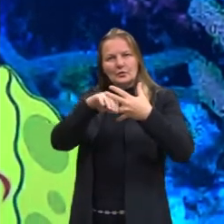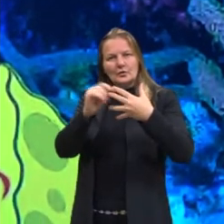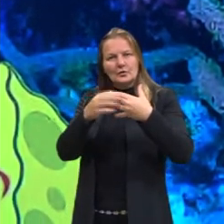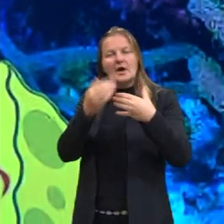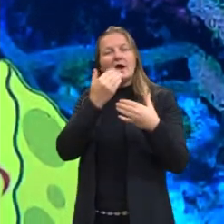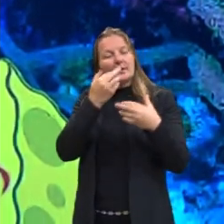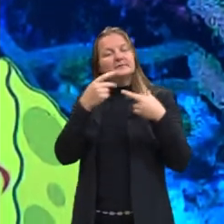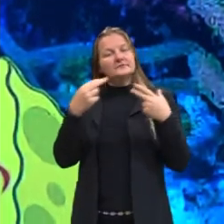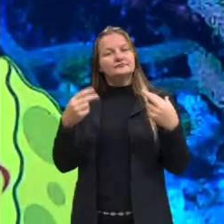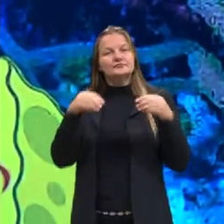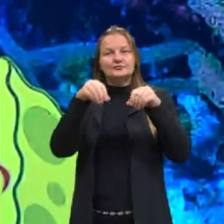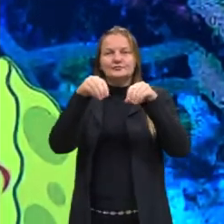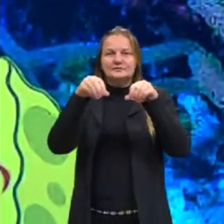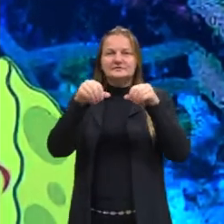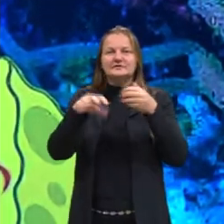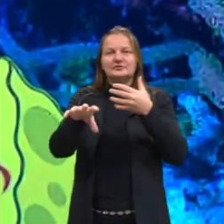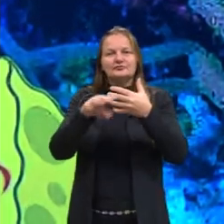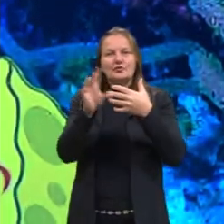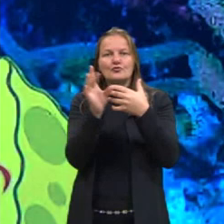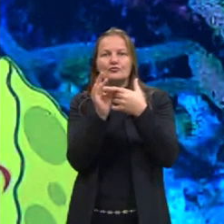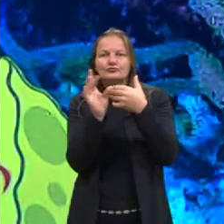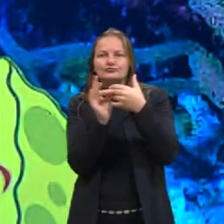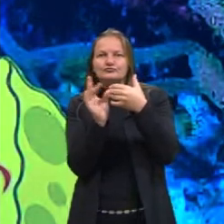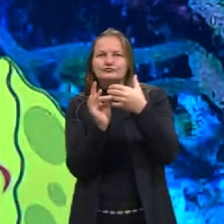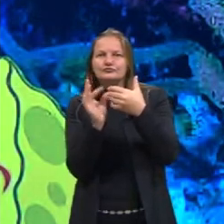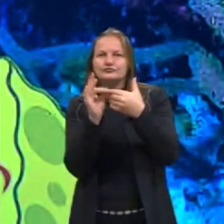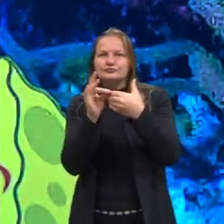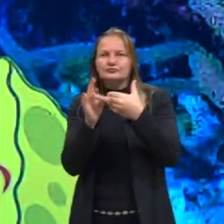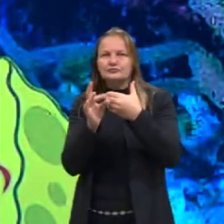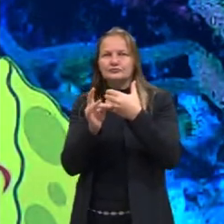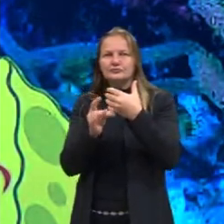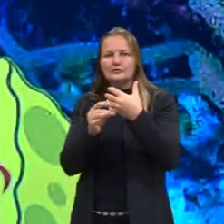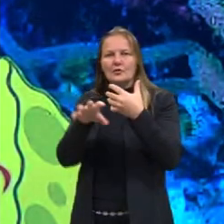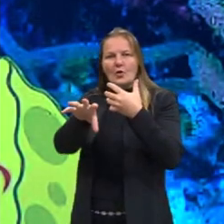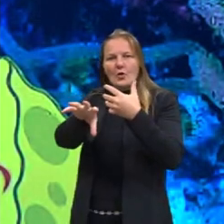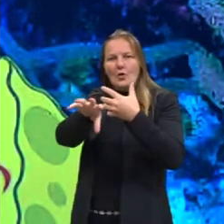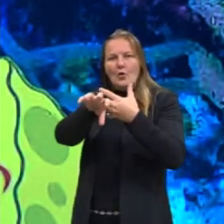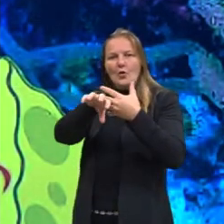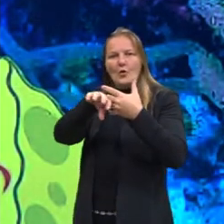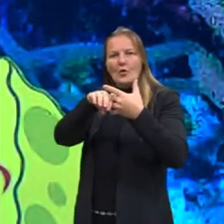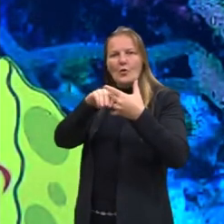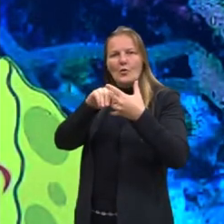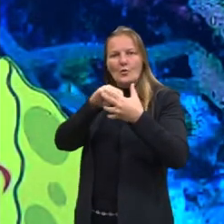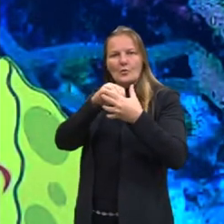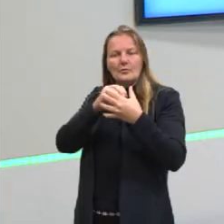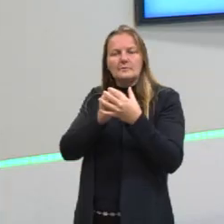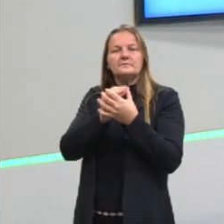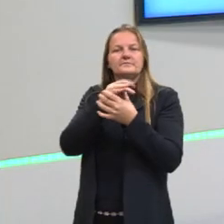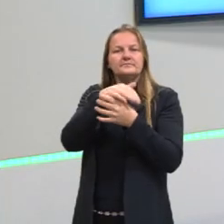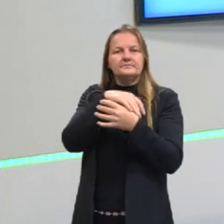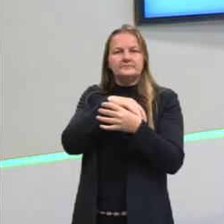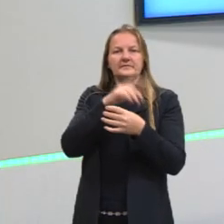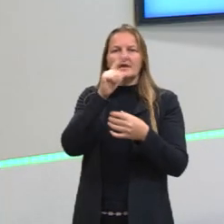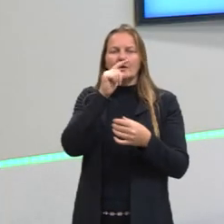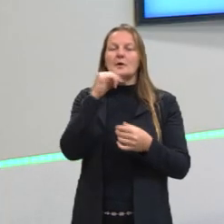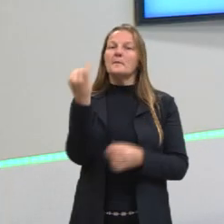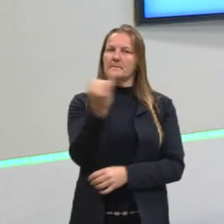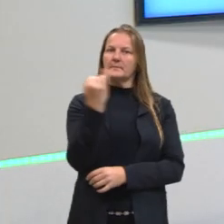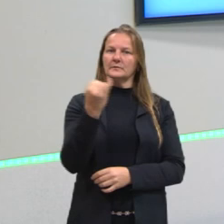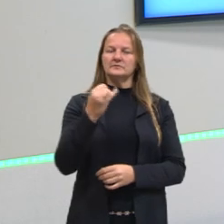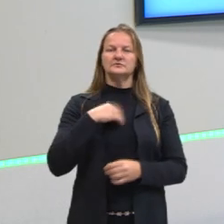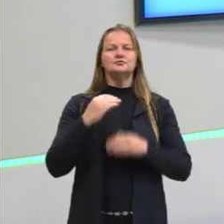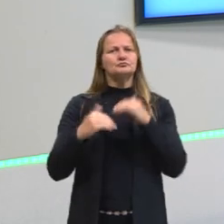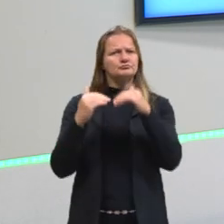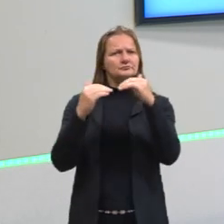alimentar com essas substâncias que ficam grudadinhas aqui nesse processo de filtração. É importante também que esse processo ele